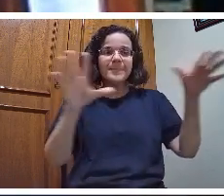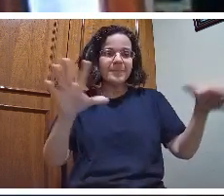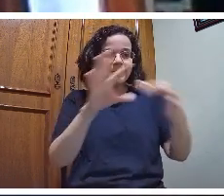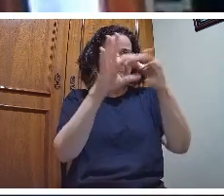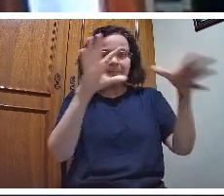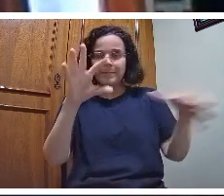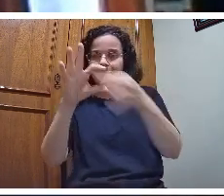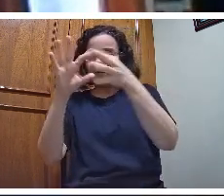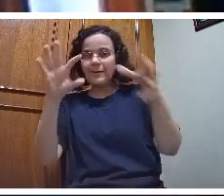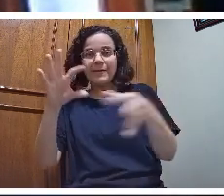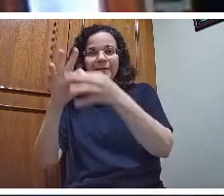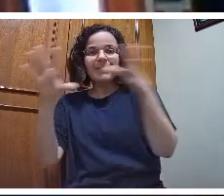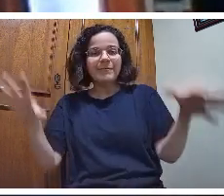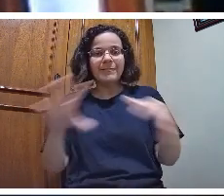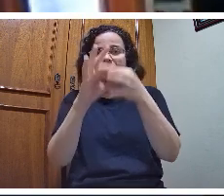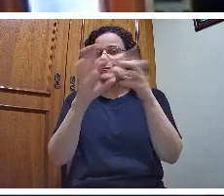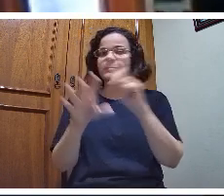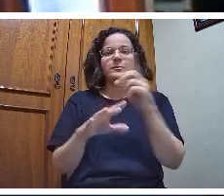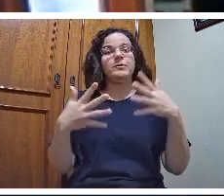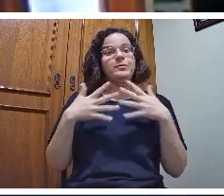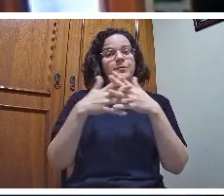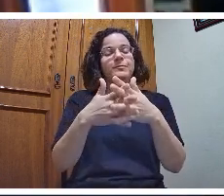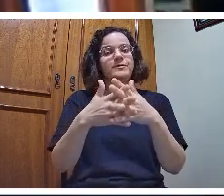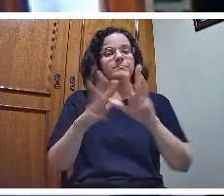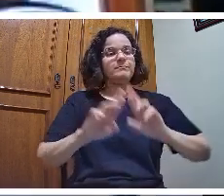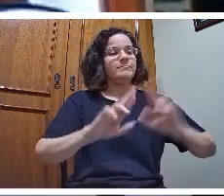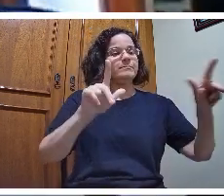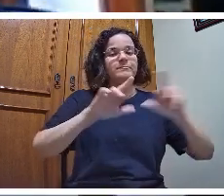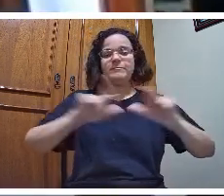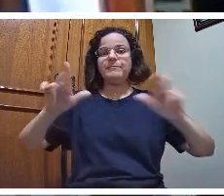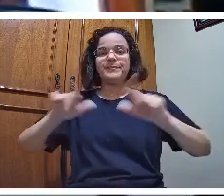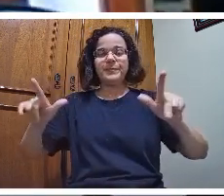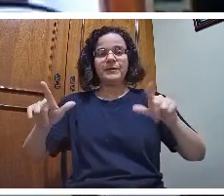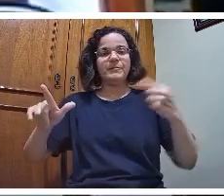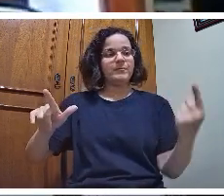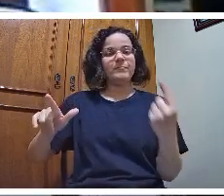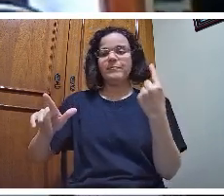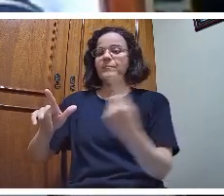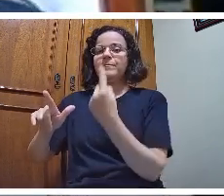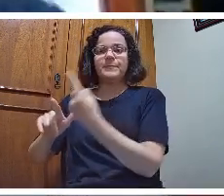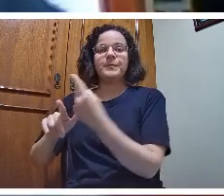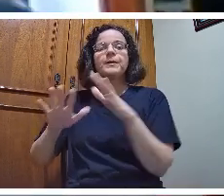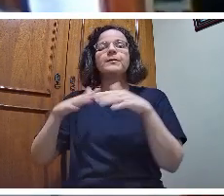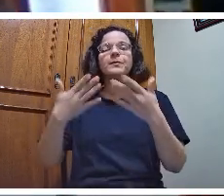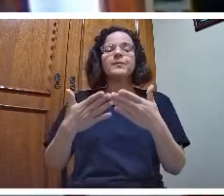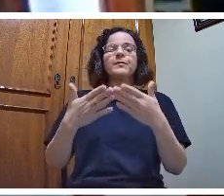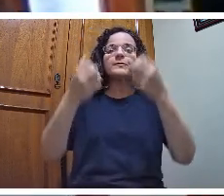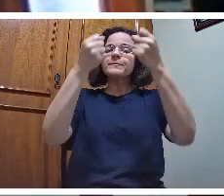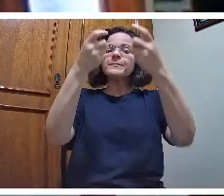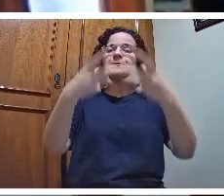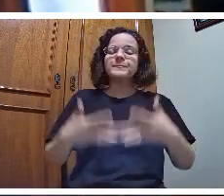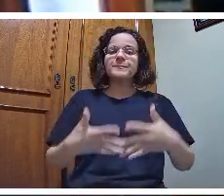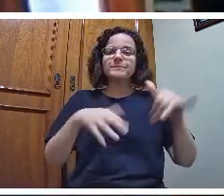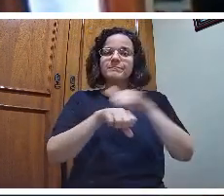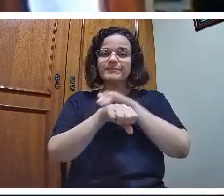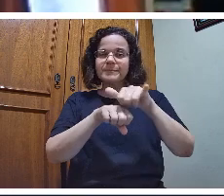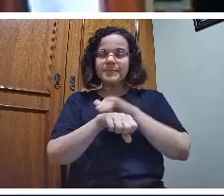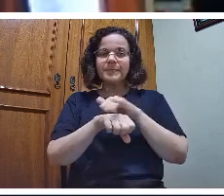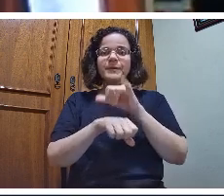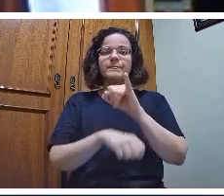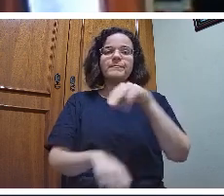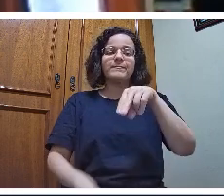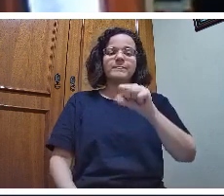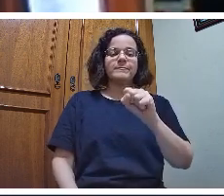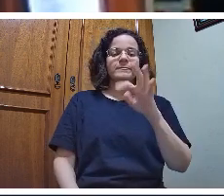confusos, eles são distintos, mas interdependentes. Quando eu falo da instrumentalização, eu estou respondendo a problematização